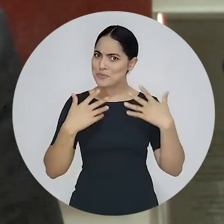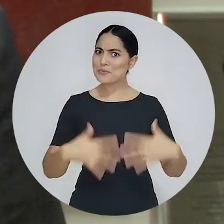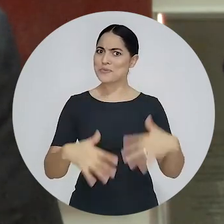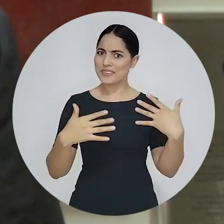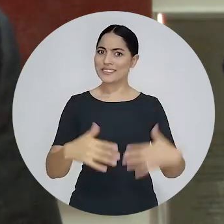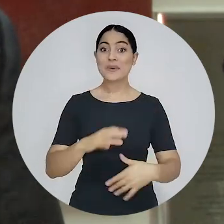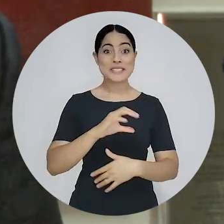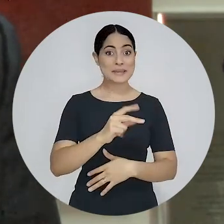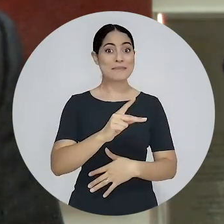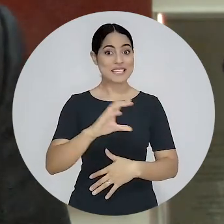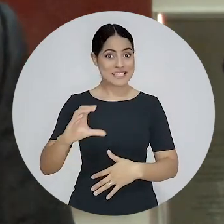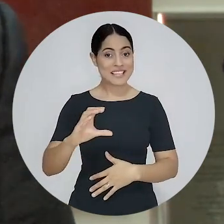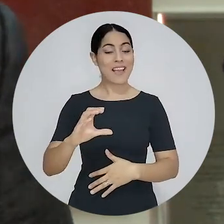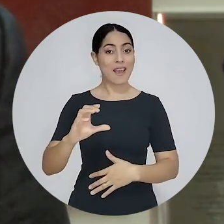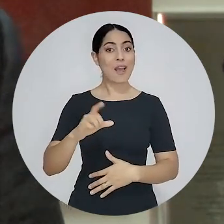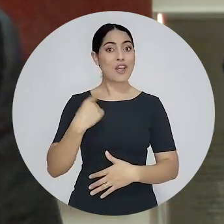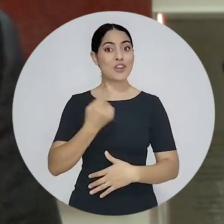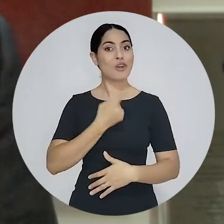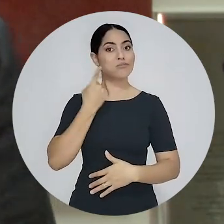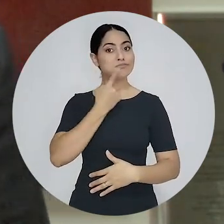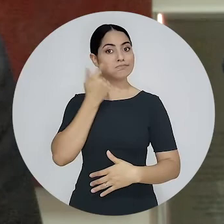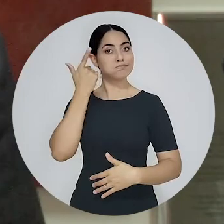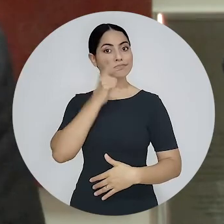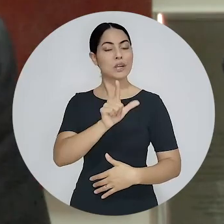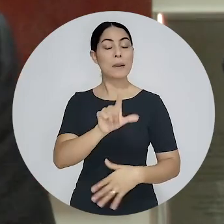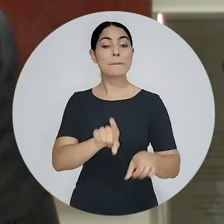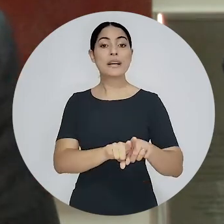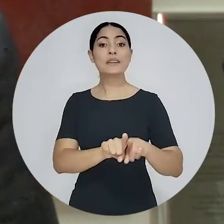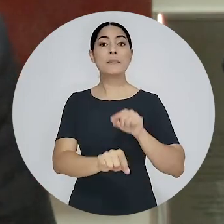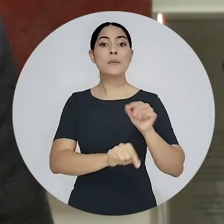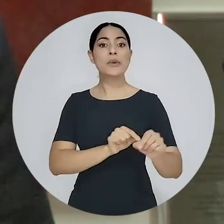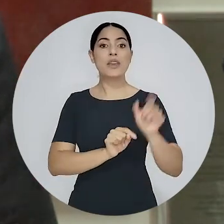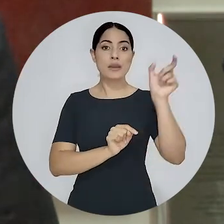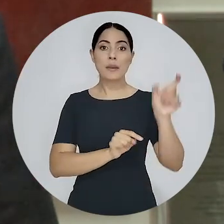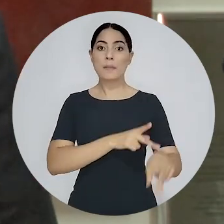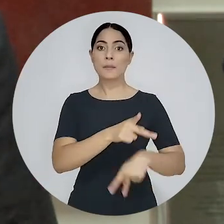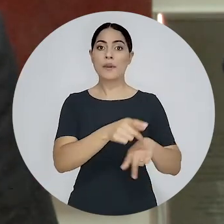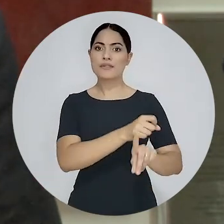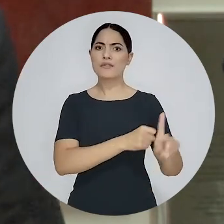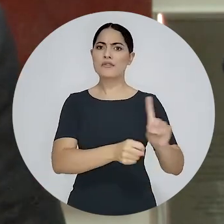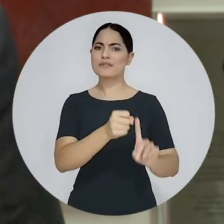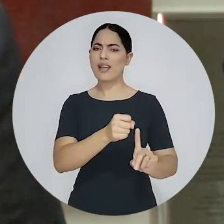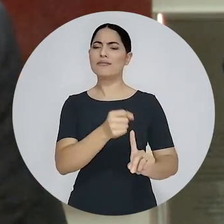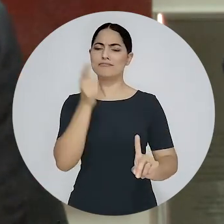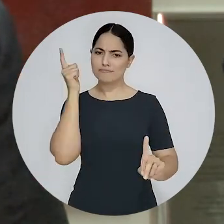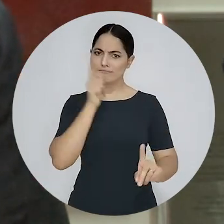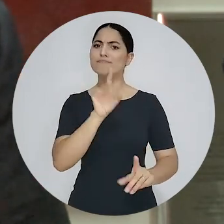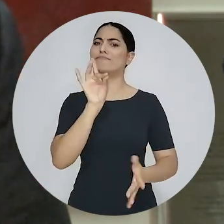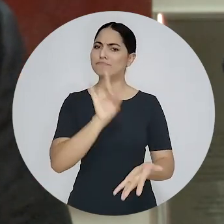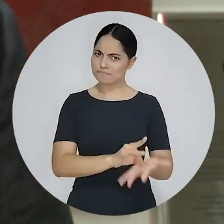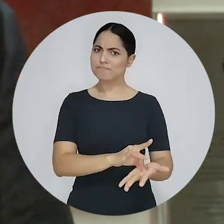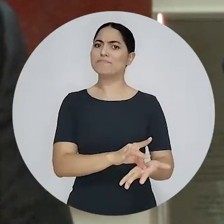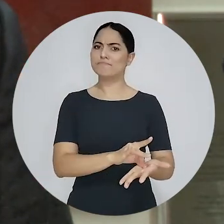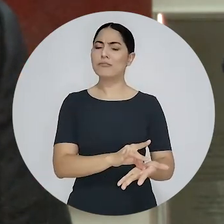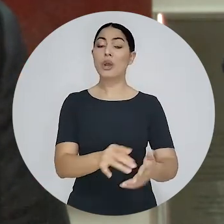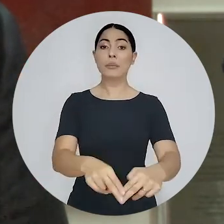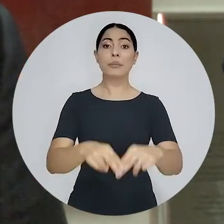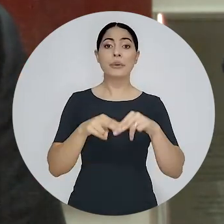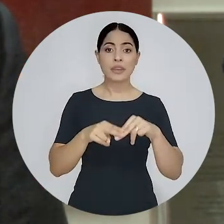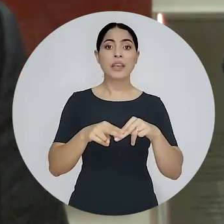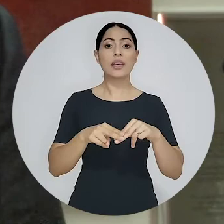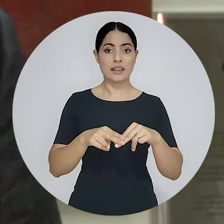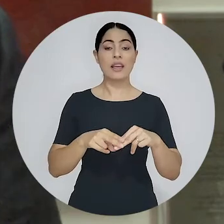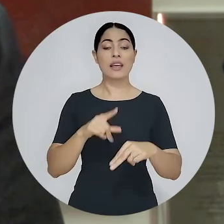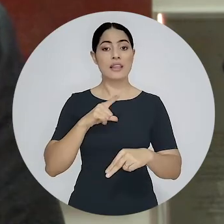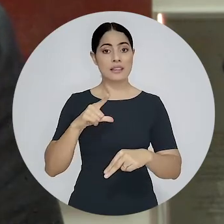especialmente uma conquista para a sociedade. Até porque nasceu desse processo democrático, conduzido pelo ministro Fux, o Código